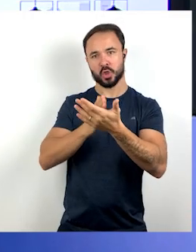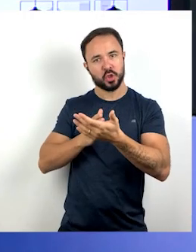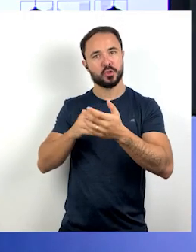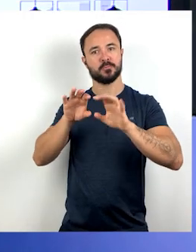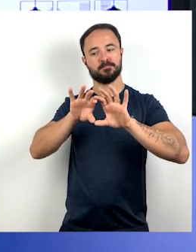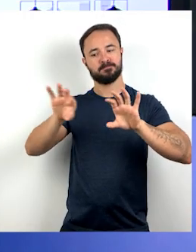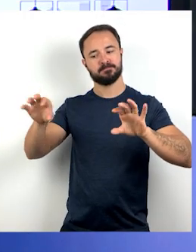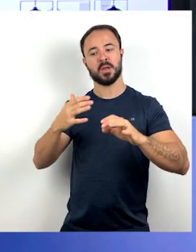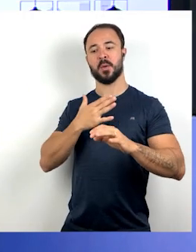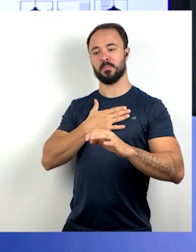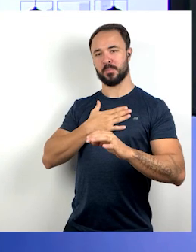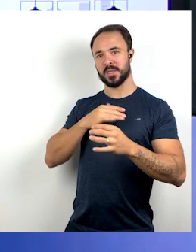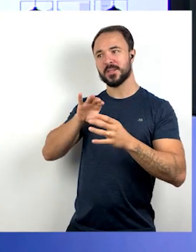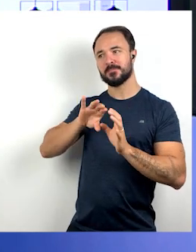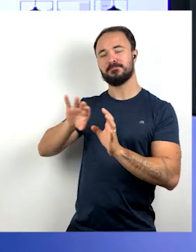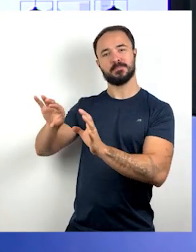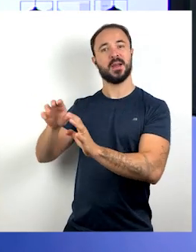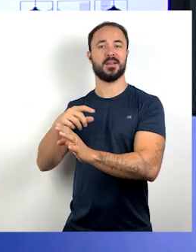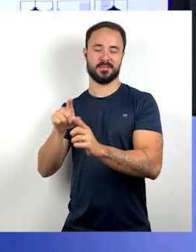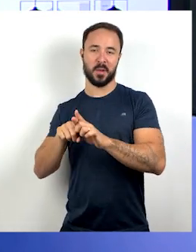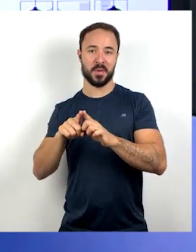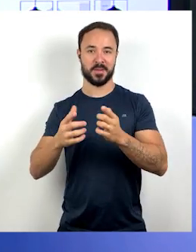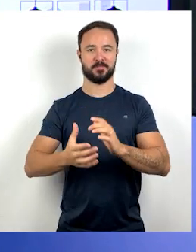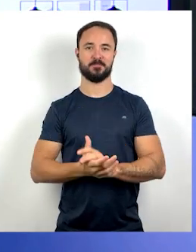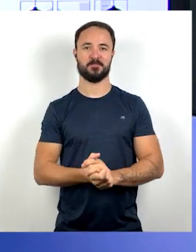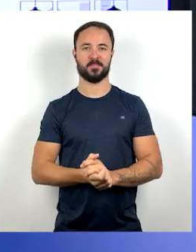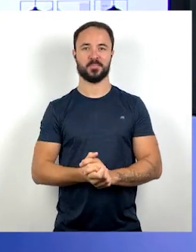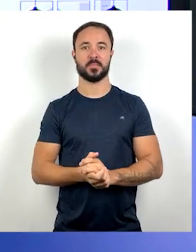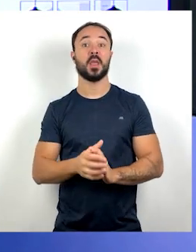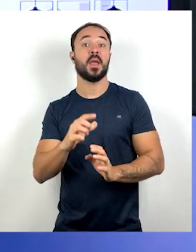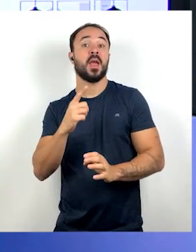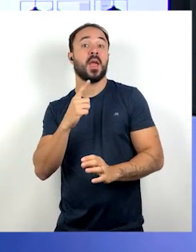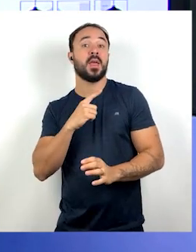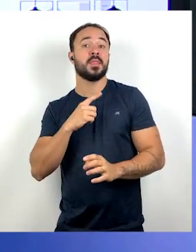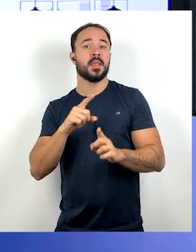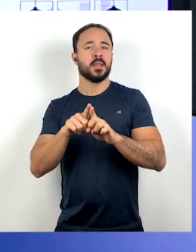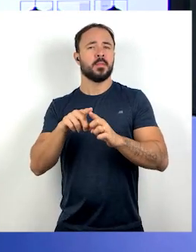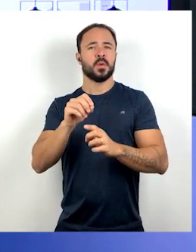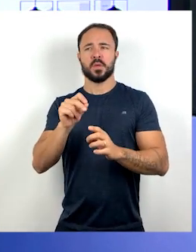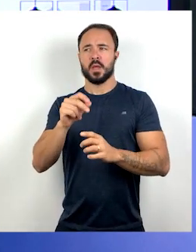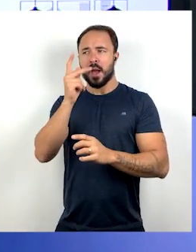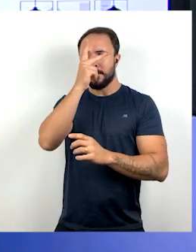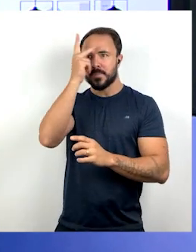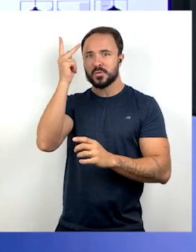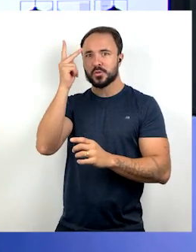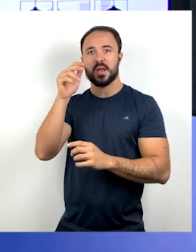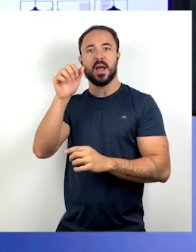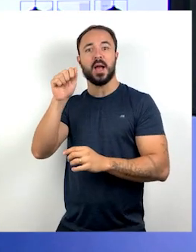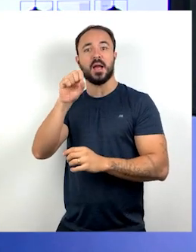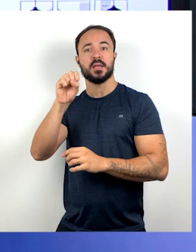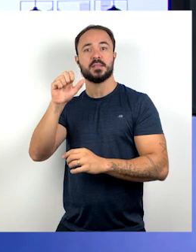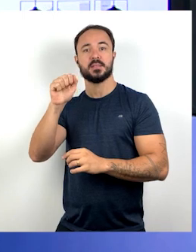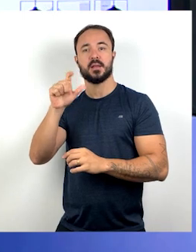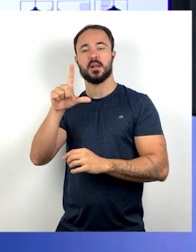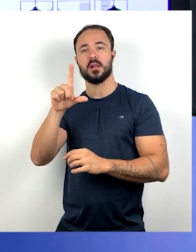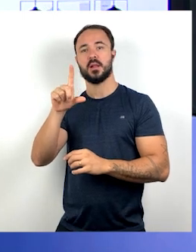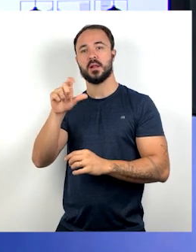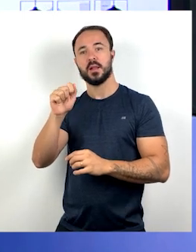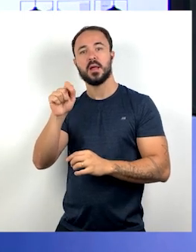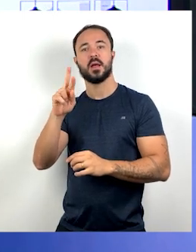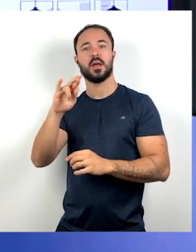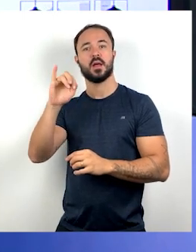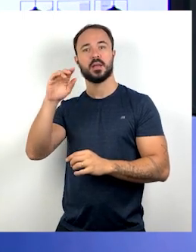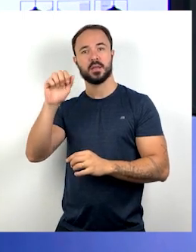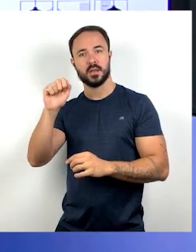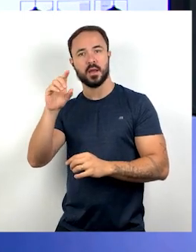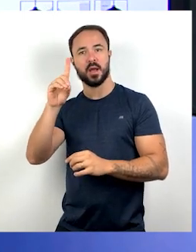temos também os assalariados, que são pessoas que trabalham em grandes fazendas e possuem vínculo empregatício, né? Existe